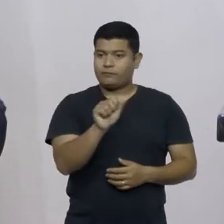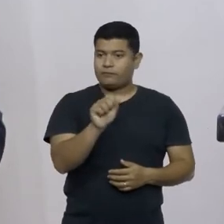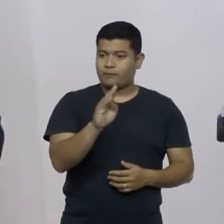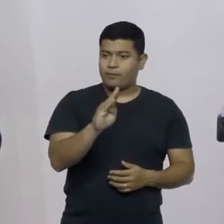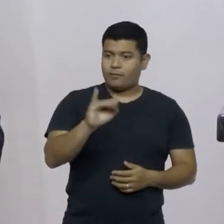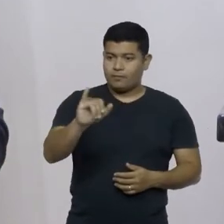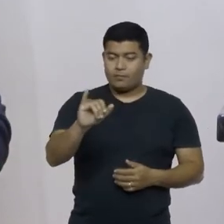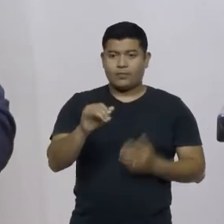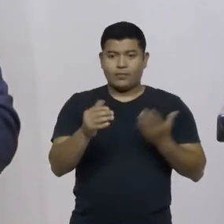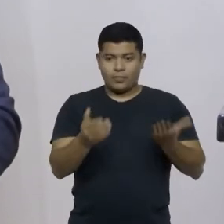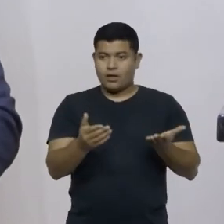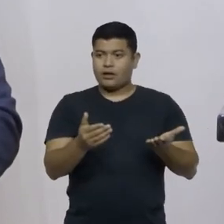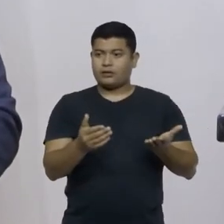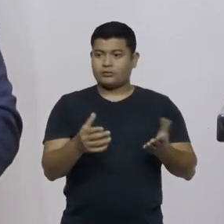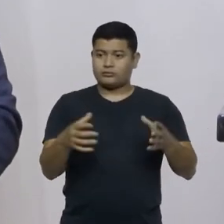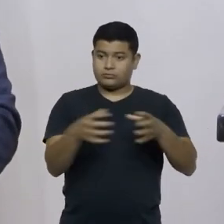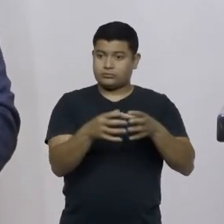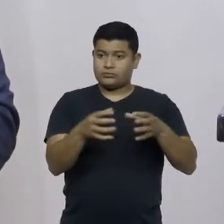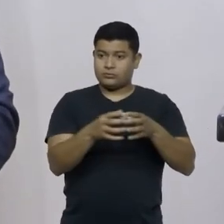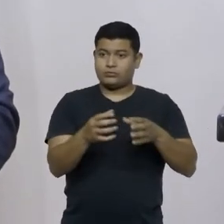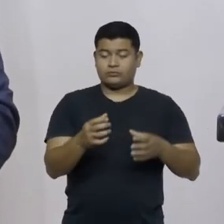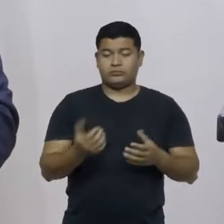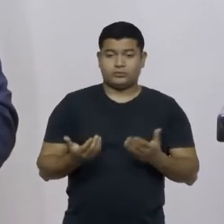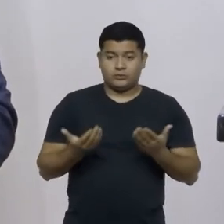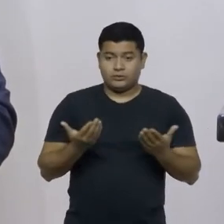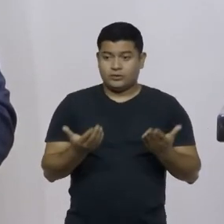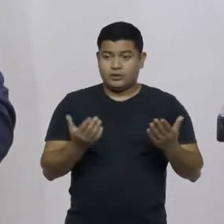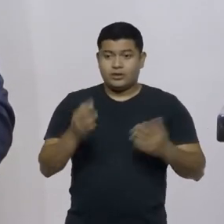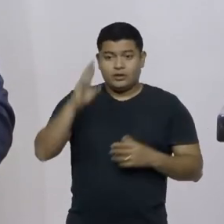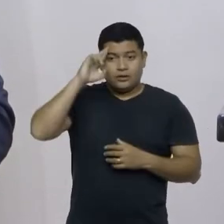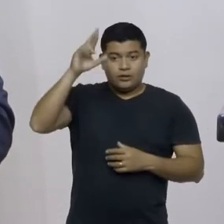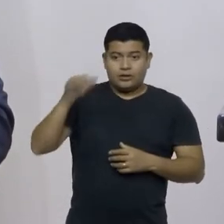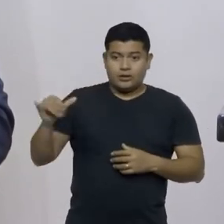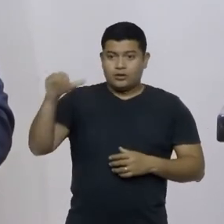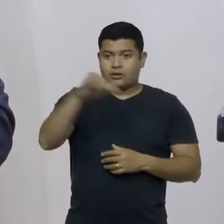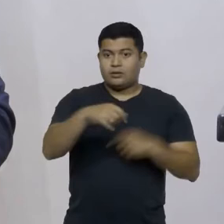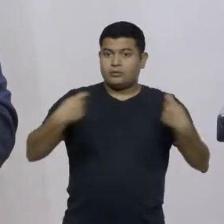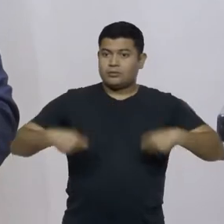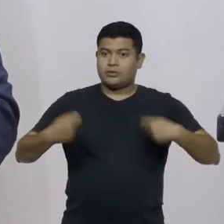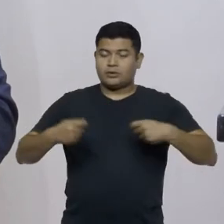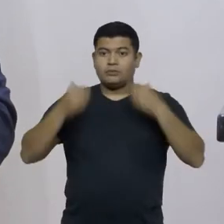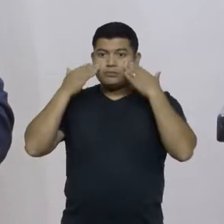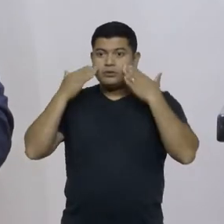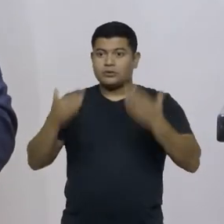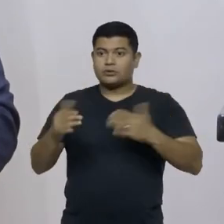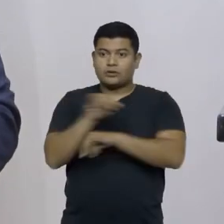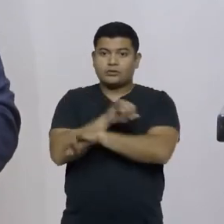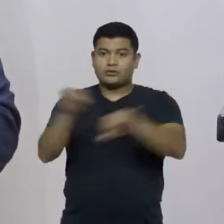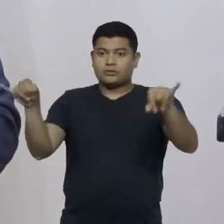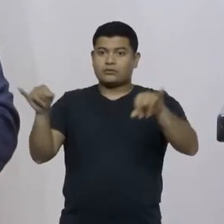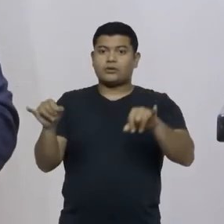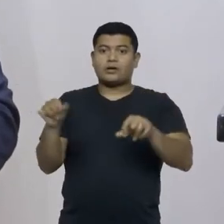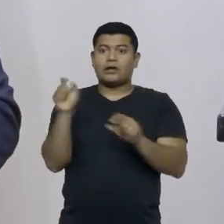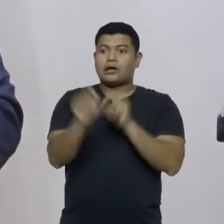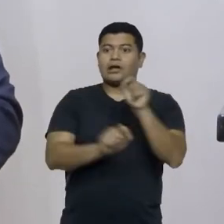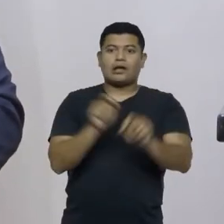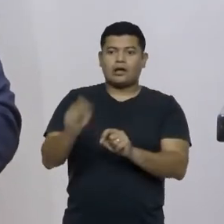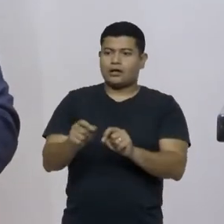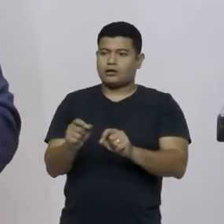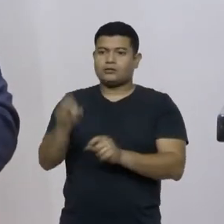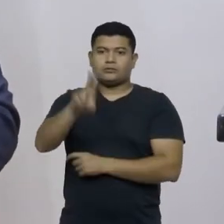Força Aérea Brasileira, precisa mostrar e divulgar quem são os passageiros que andam nos seus